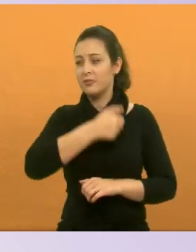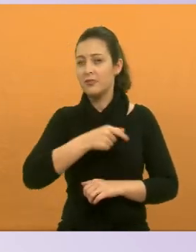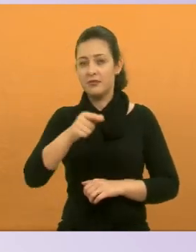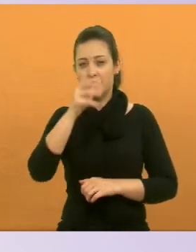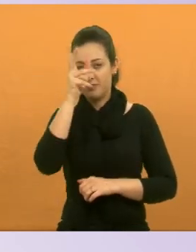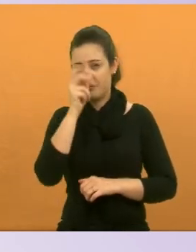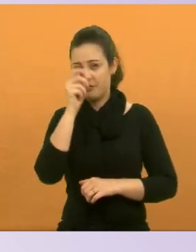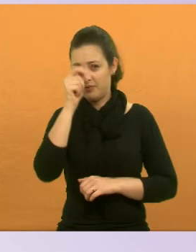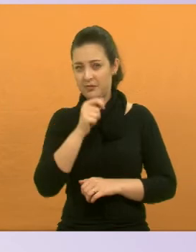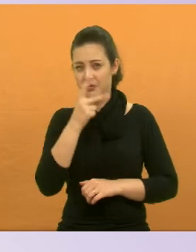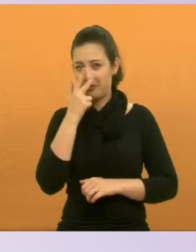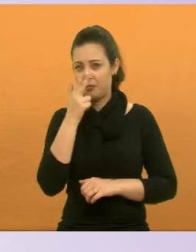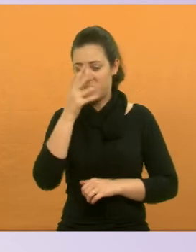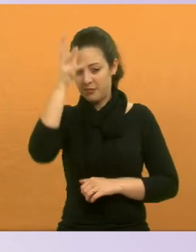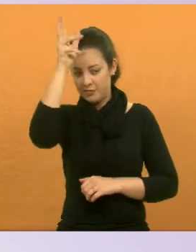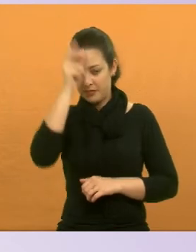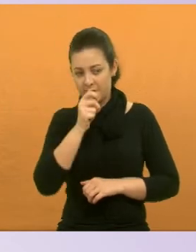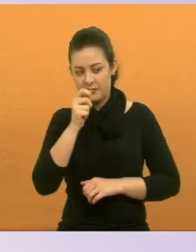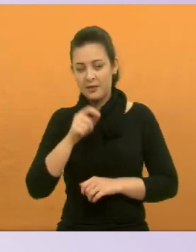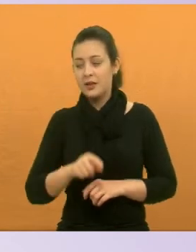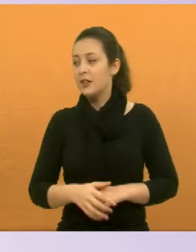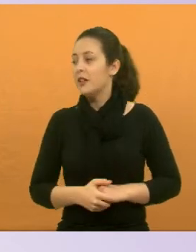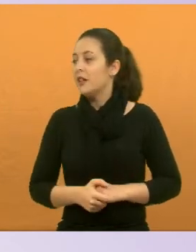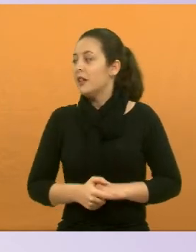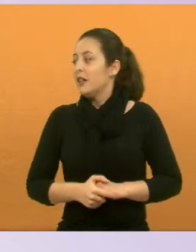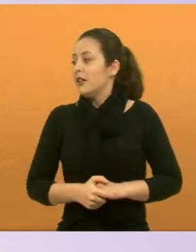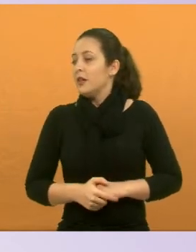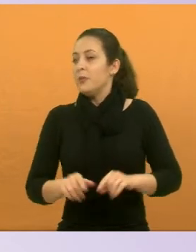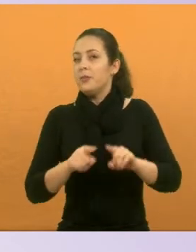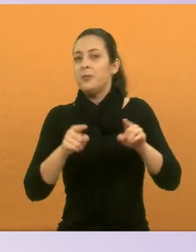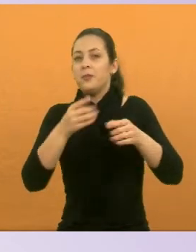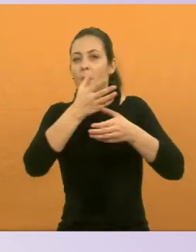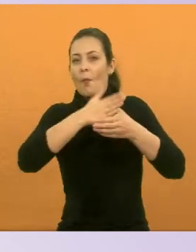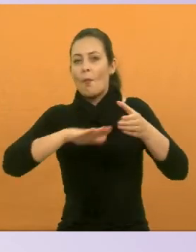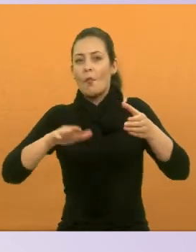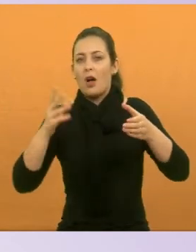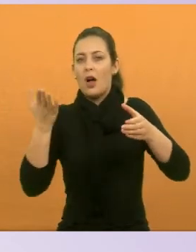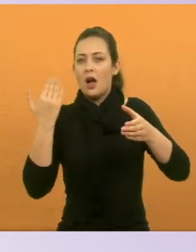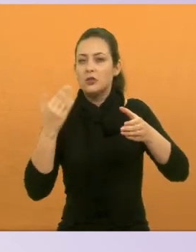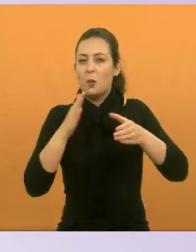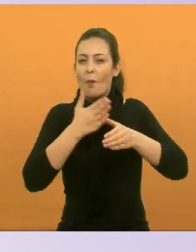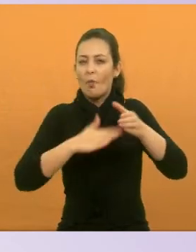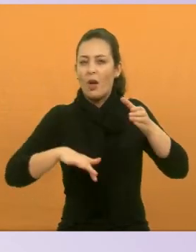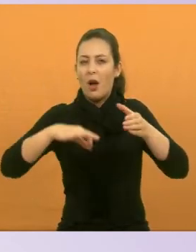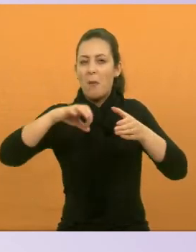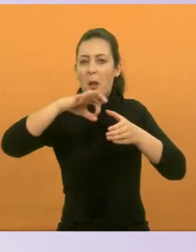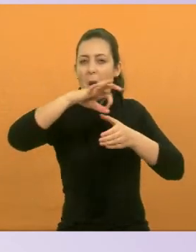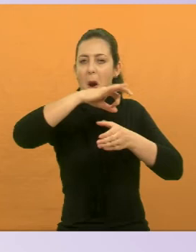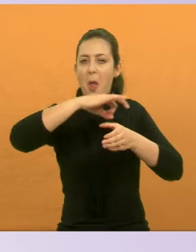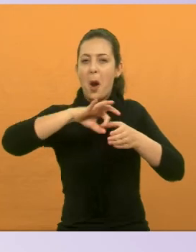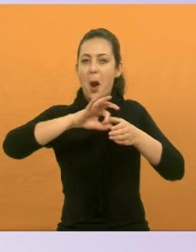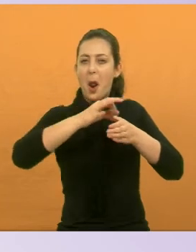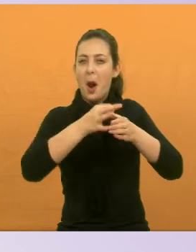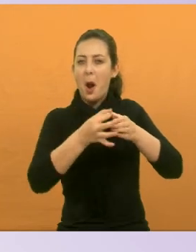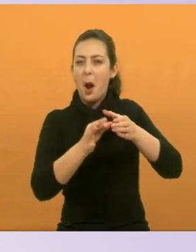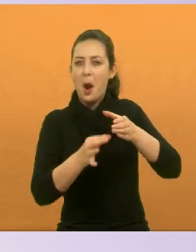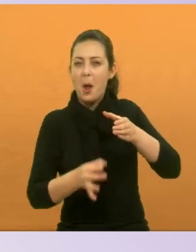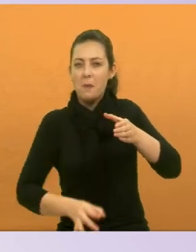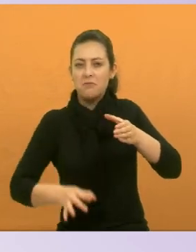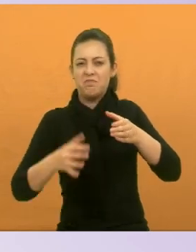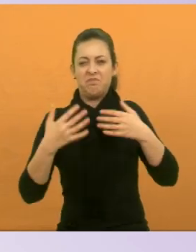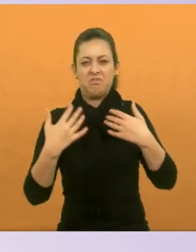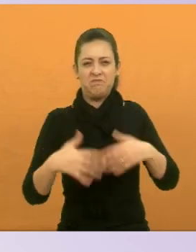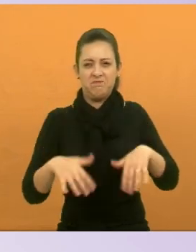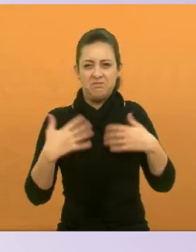um franguinho, um peito de frango. Mas isso aí, na realidade, era um buraco. E ele estava, assim, cheio de vermes caindo por esse buraco.